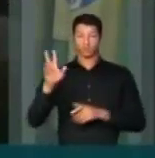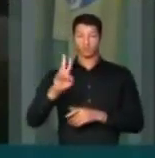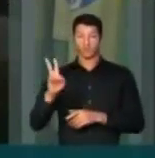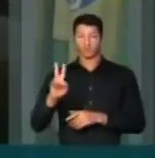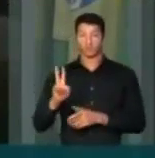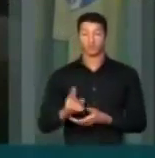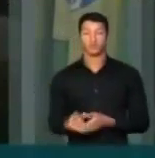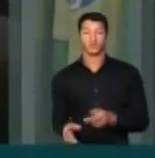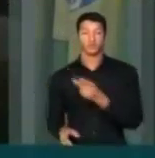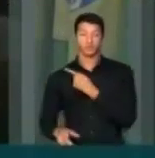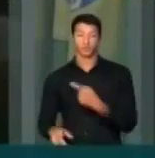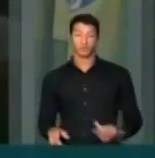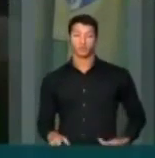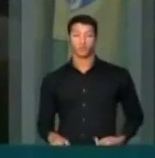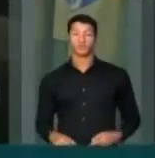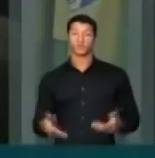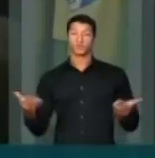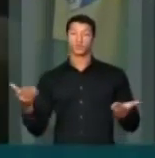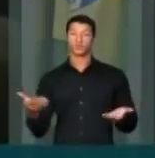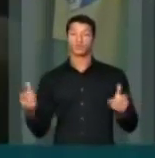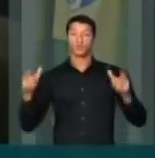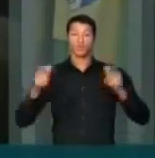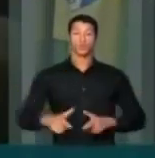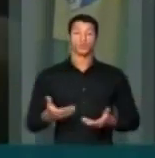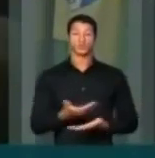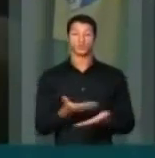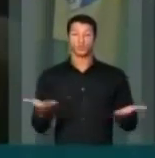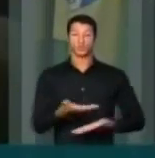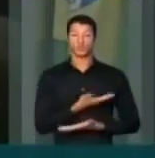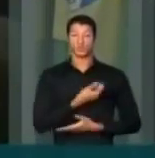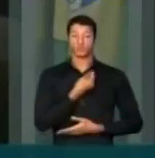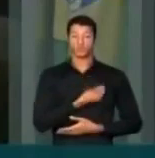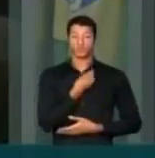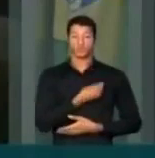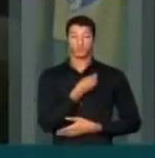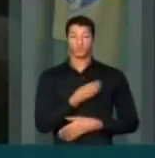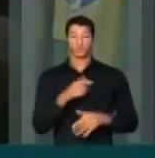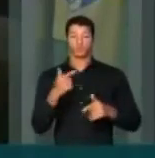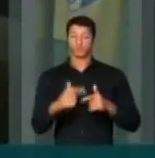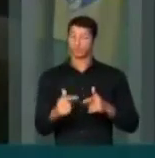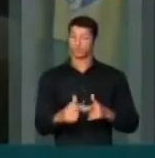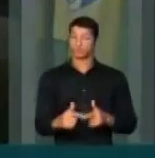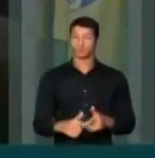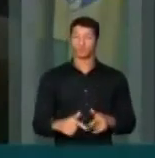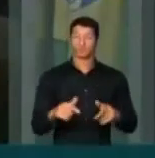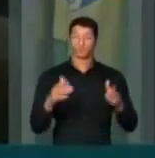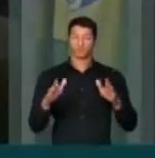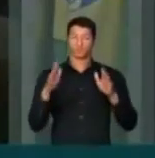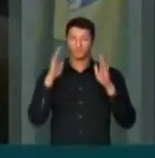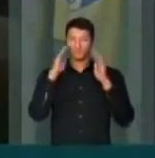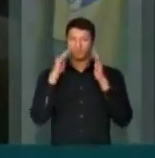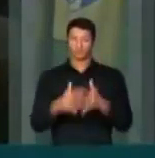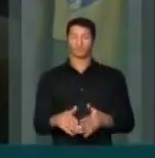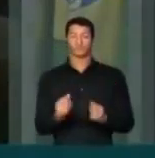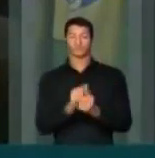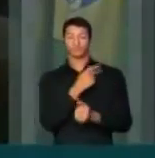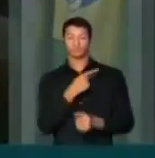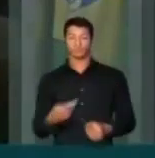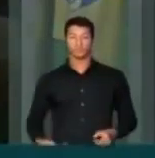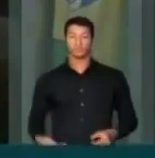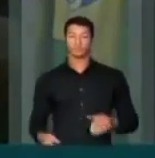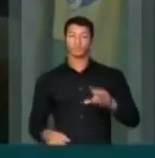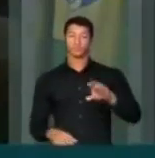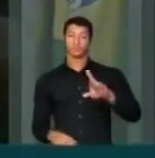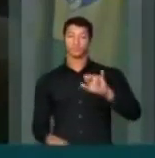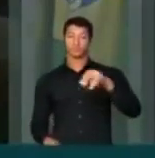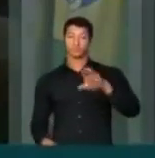presidente, hoje vivemos o drama de conestar, como pactuar com a presidente no crime